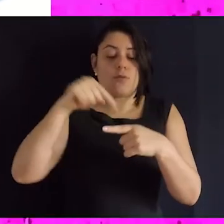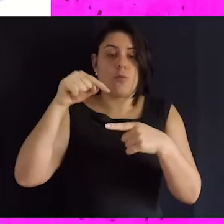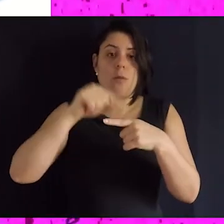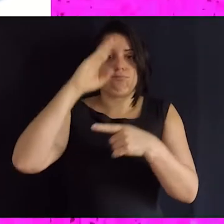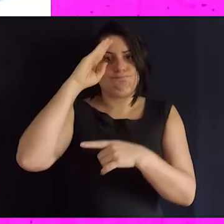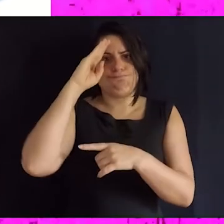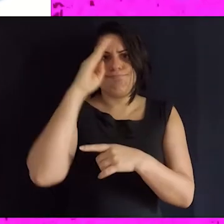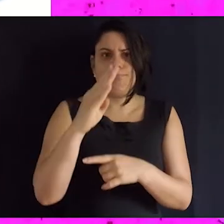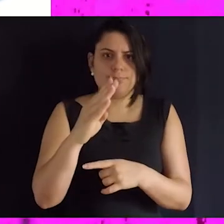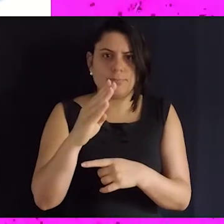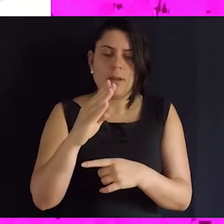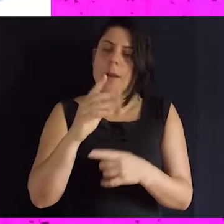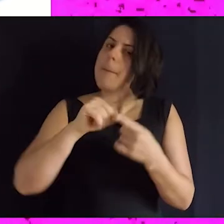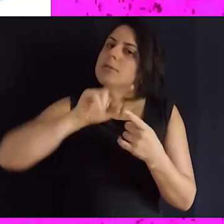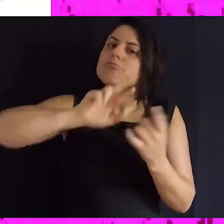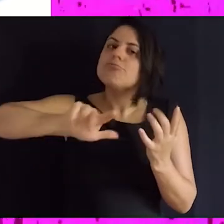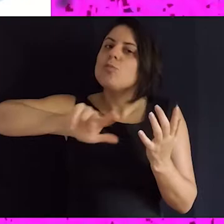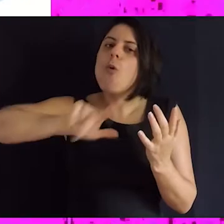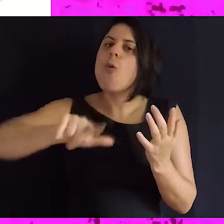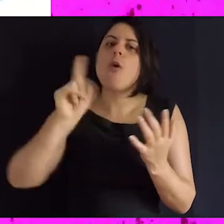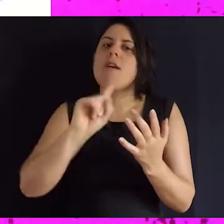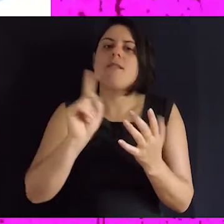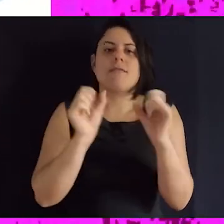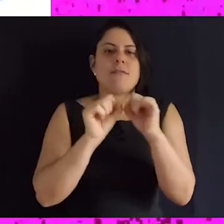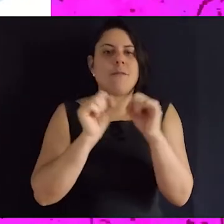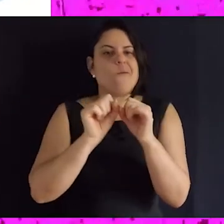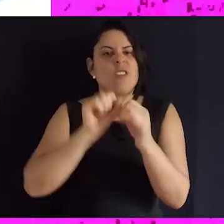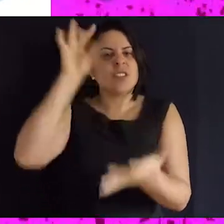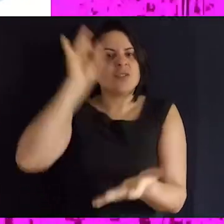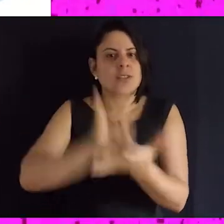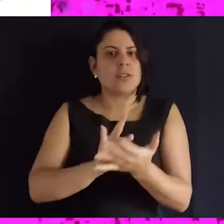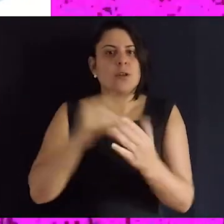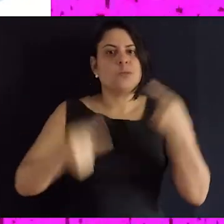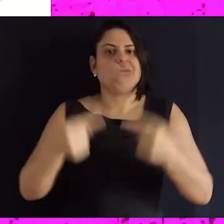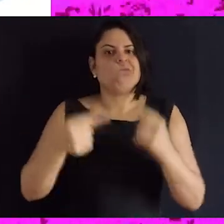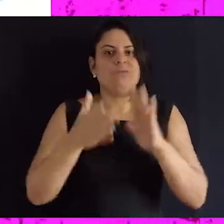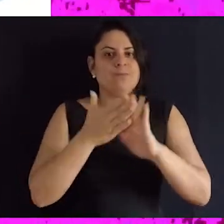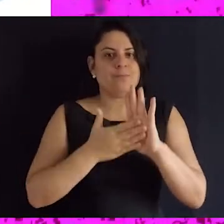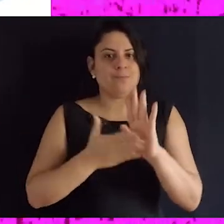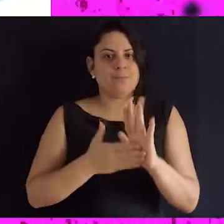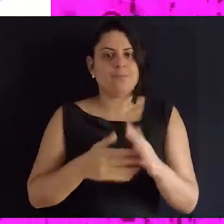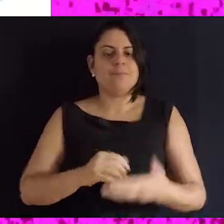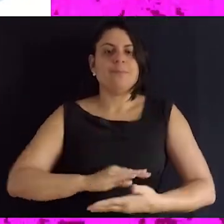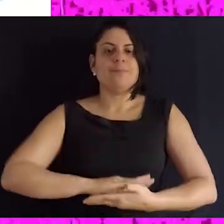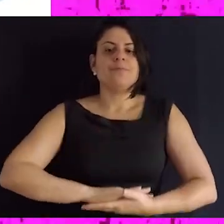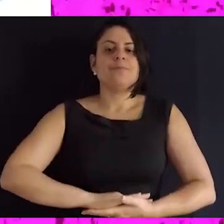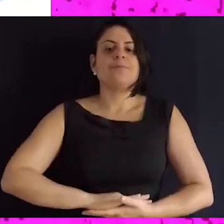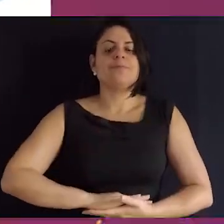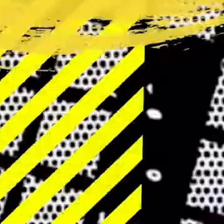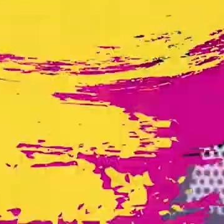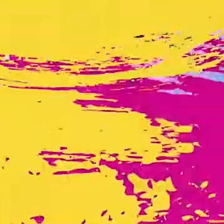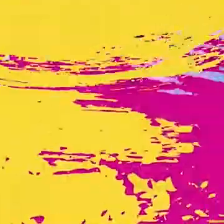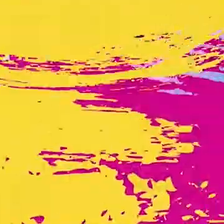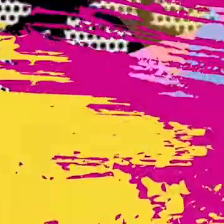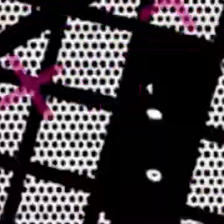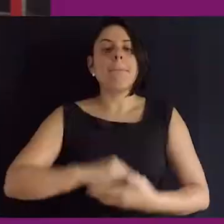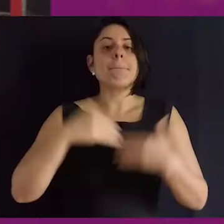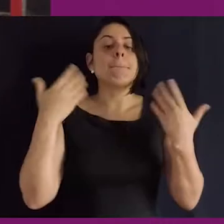política pública, o ator principal, não é só ele que efetiva uma política pública.